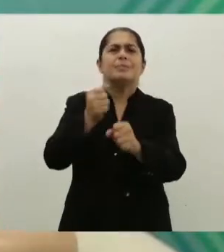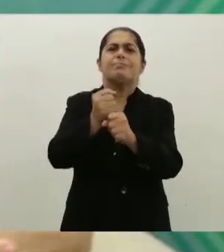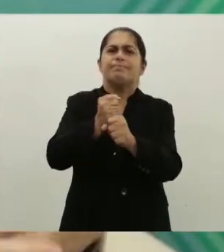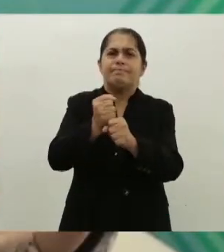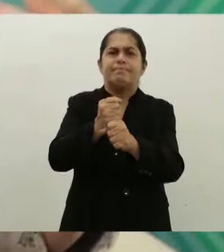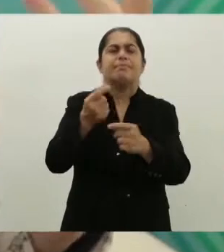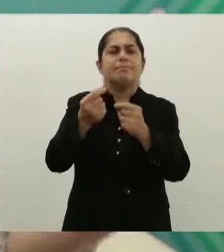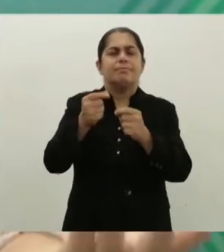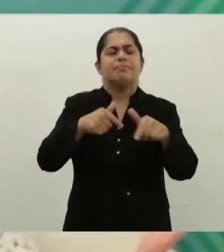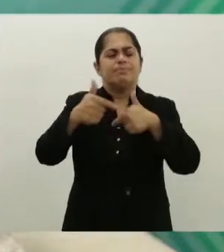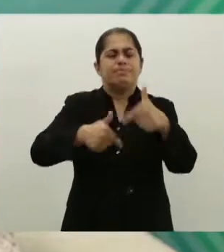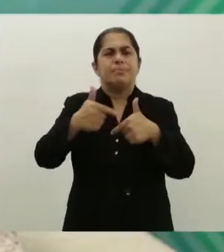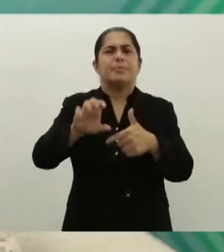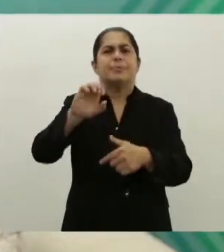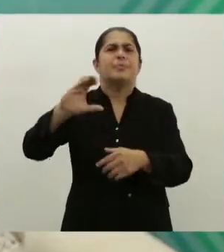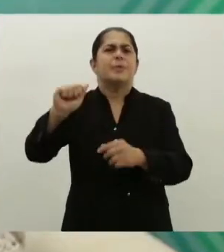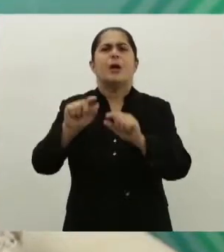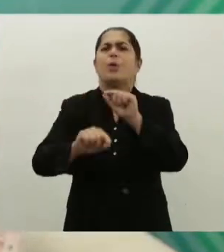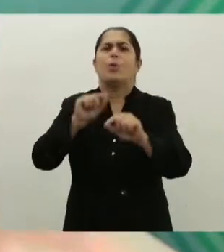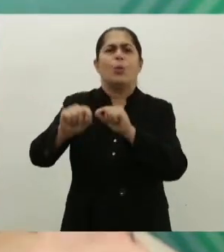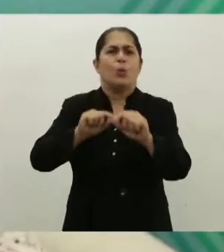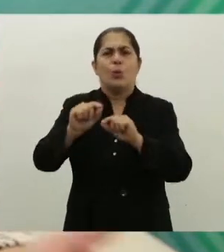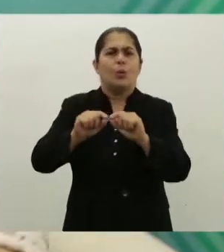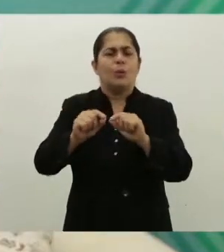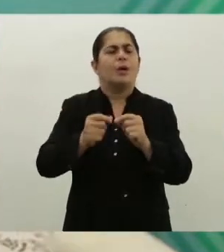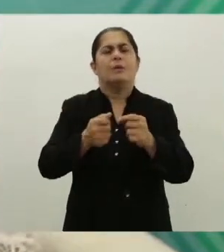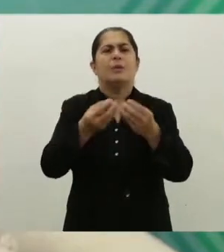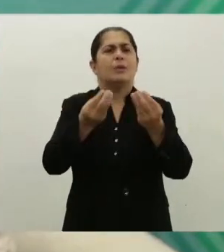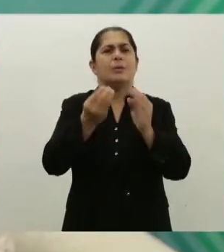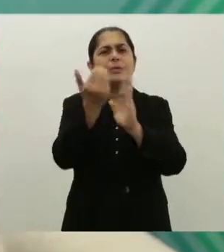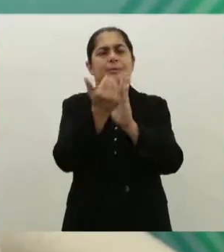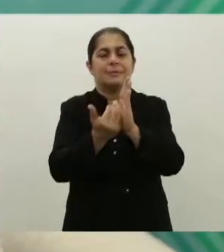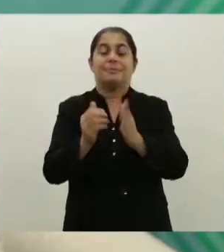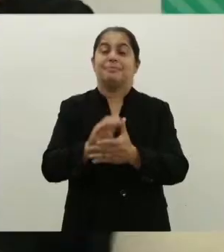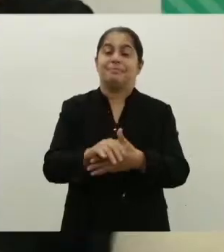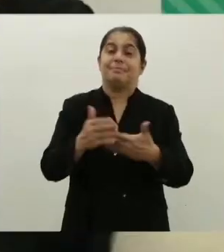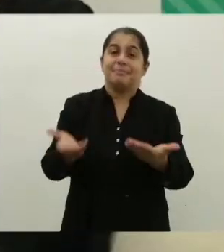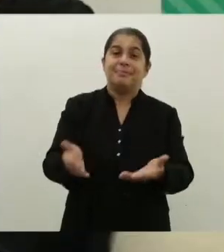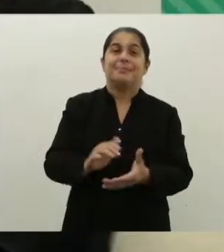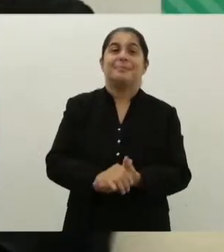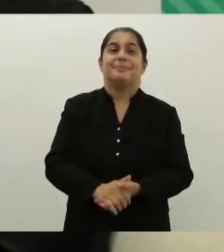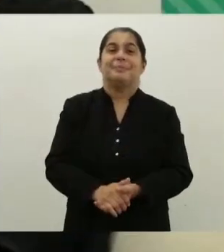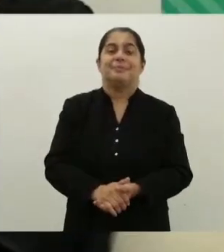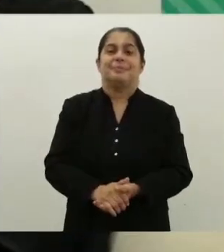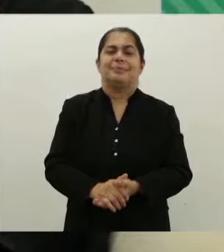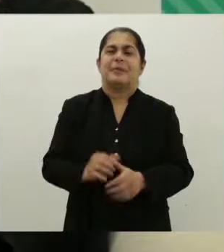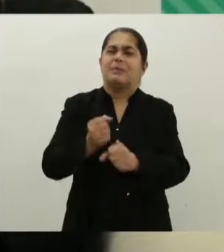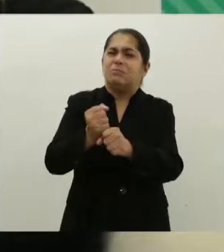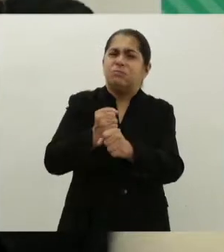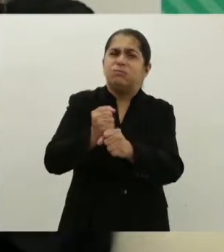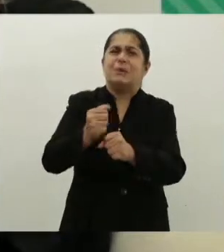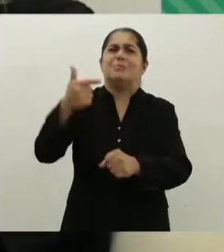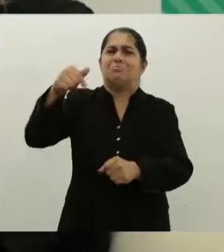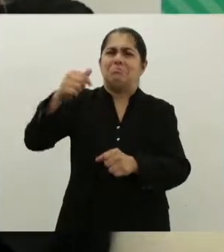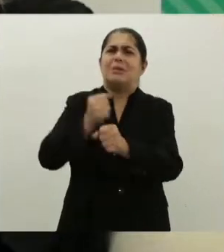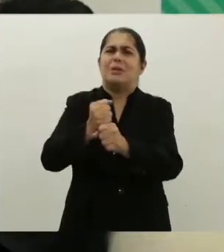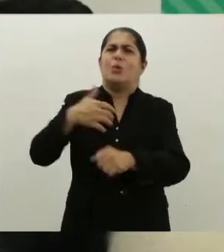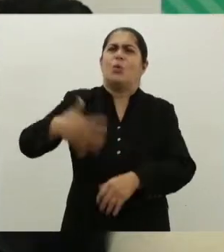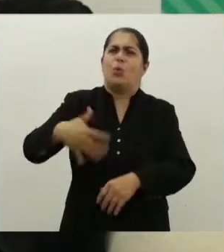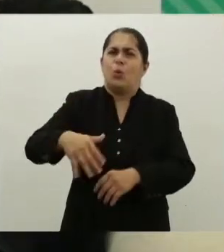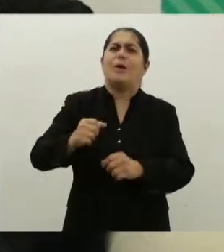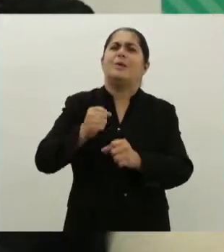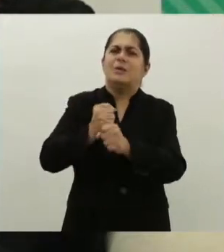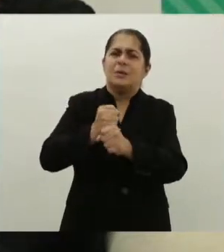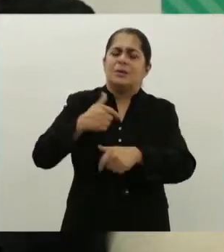desses 27 anos de vigência do ECA, o que temos a comemorar. Acredito que, depois de tantos anos, 27